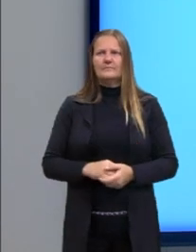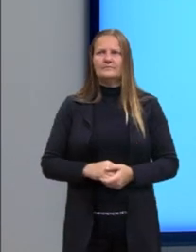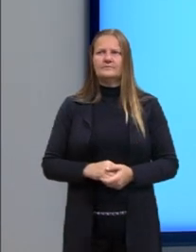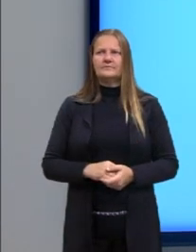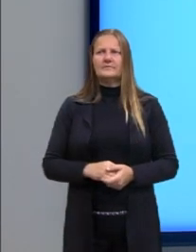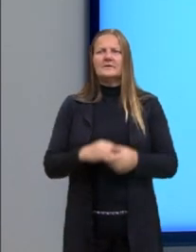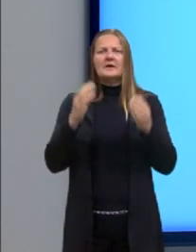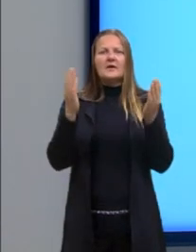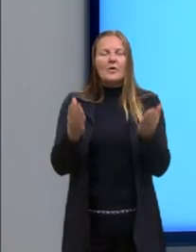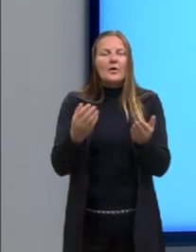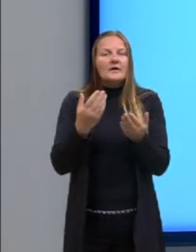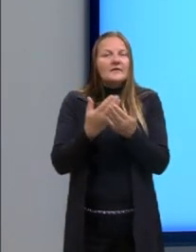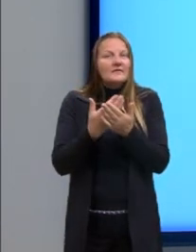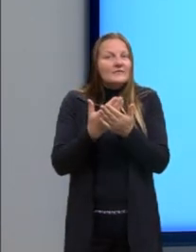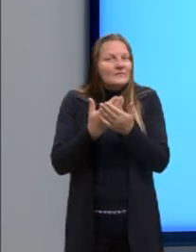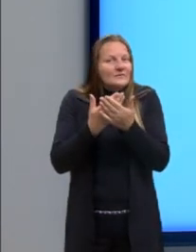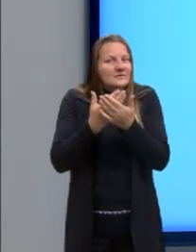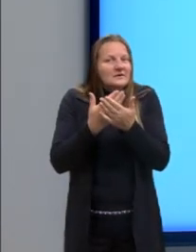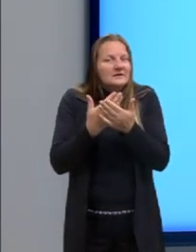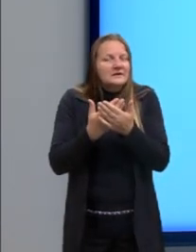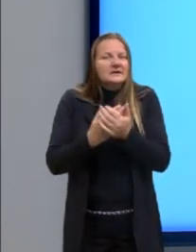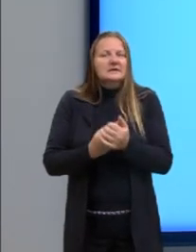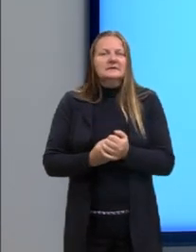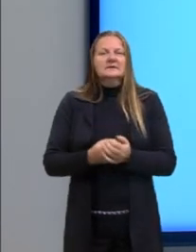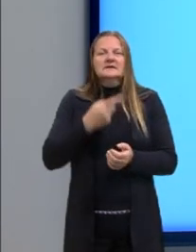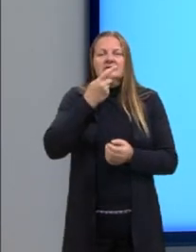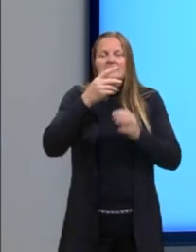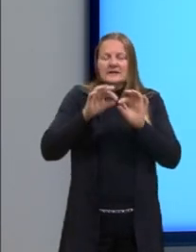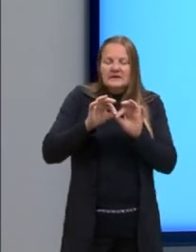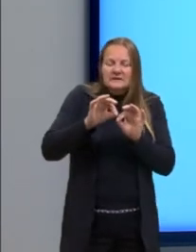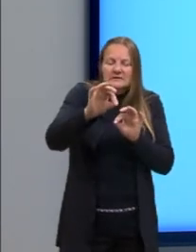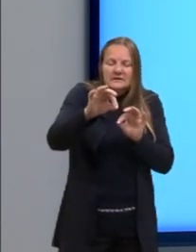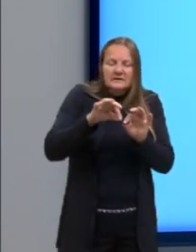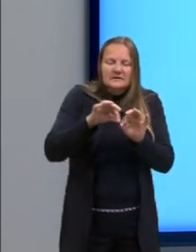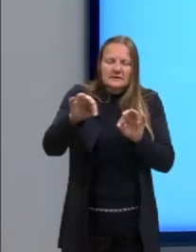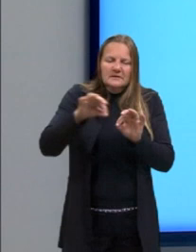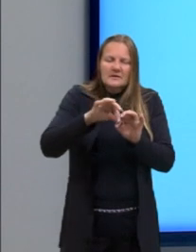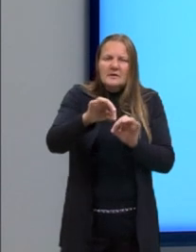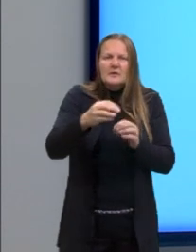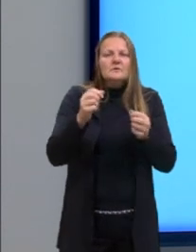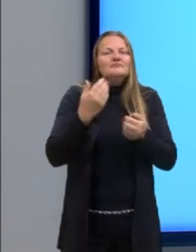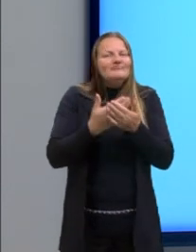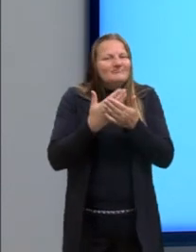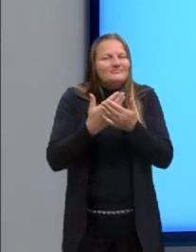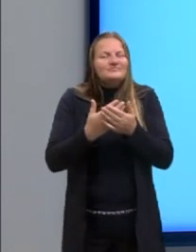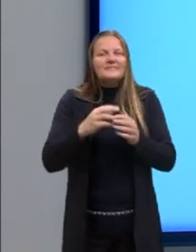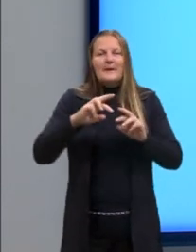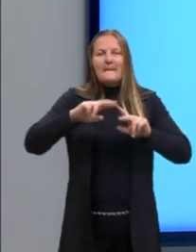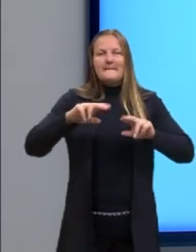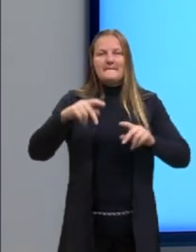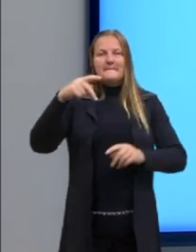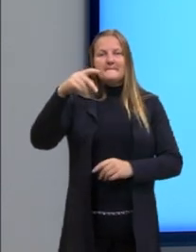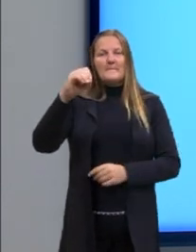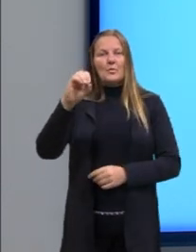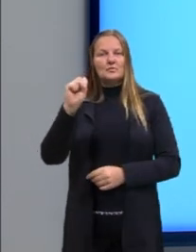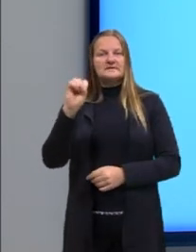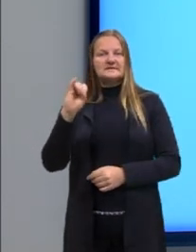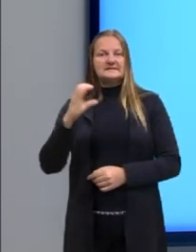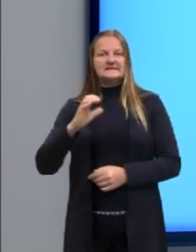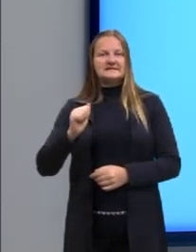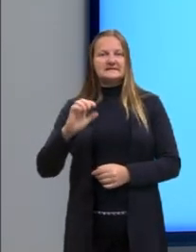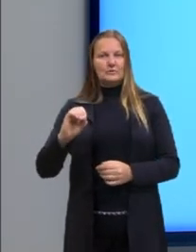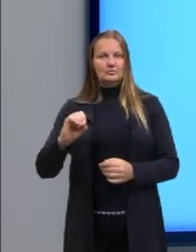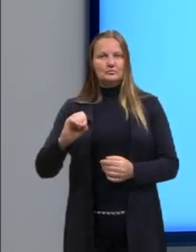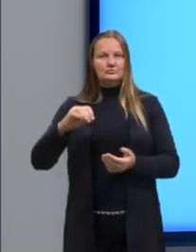Então, aqui, gente, nós estudamos, quando a gente fala em distâncias, né? Nós estudamos posições. E aqui nós